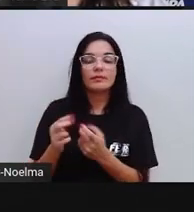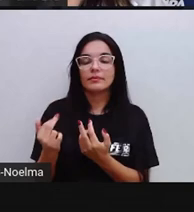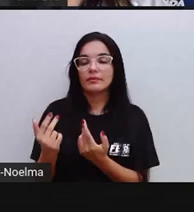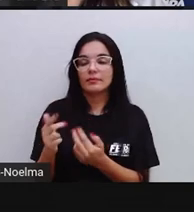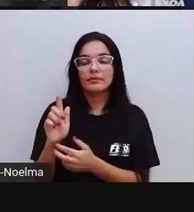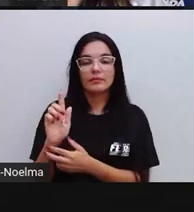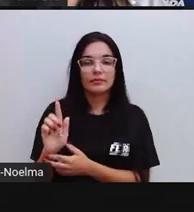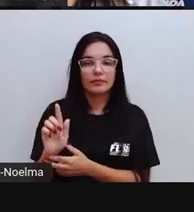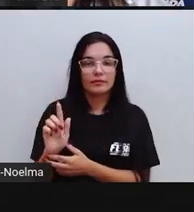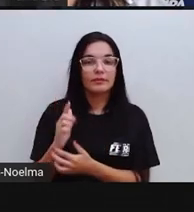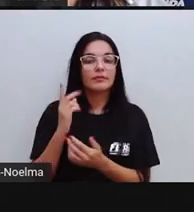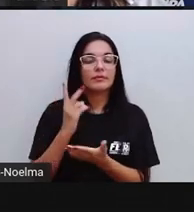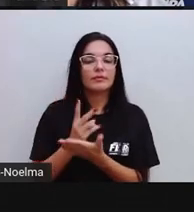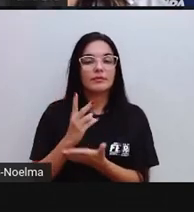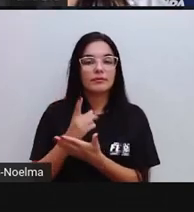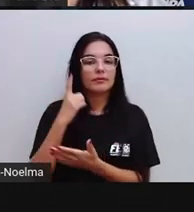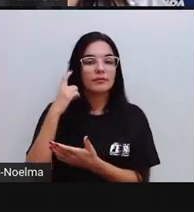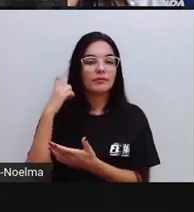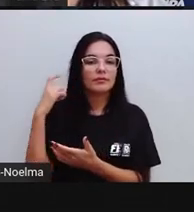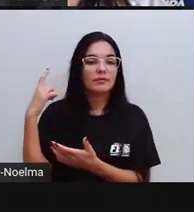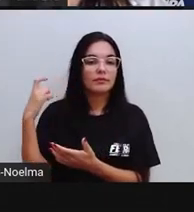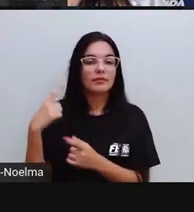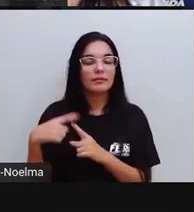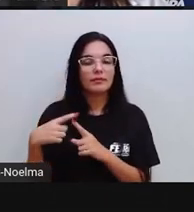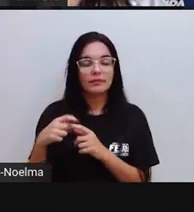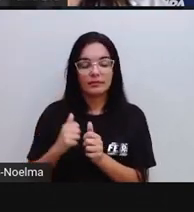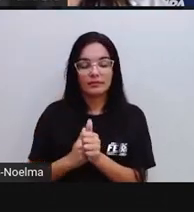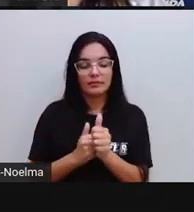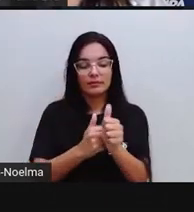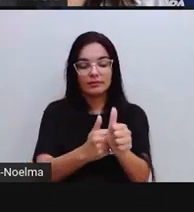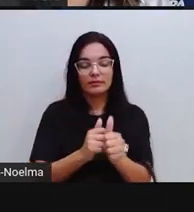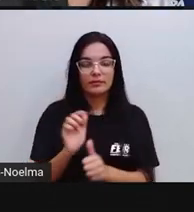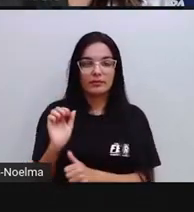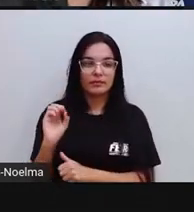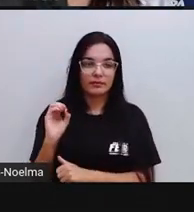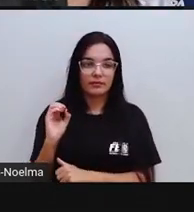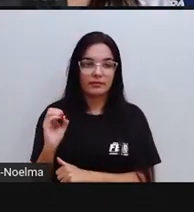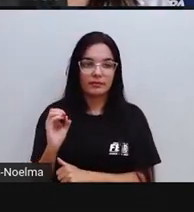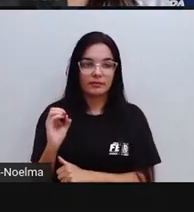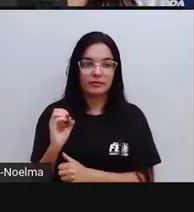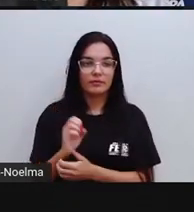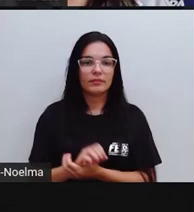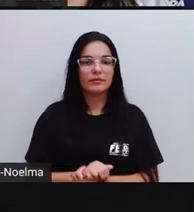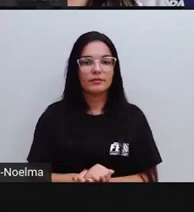Porque está acompanhado da vogal o, tá bom?